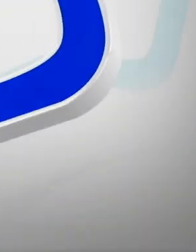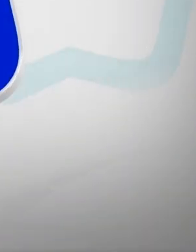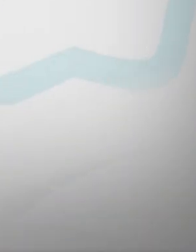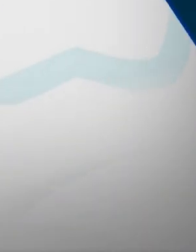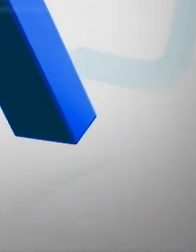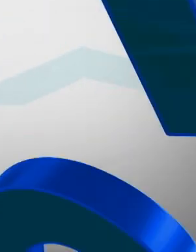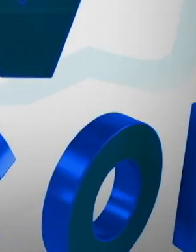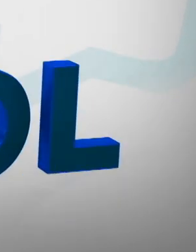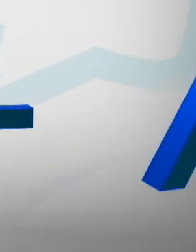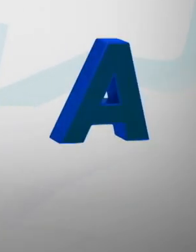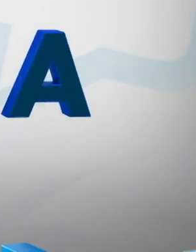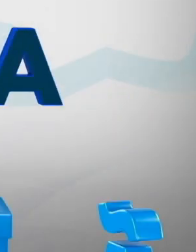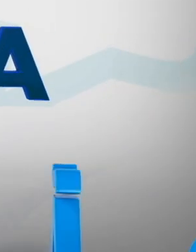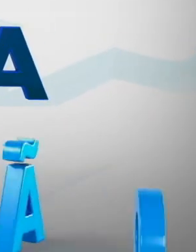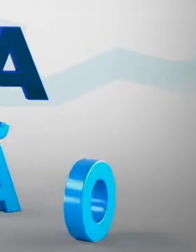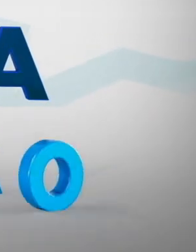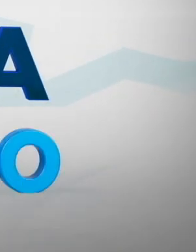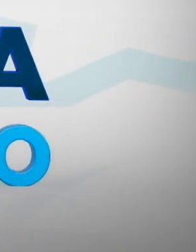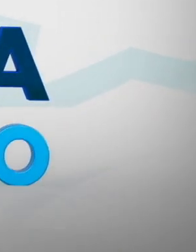Tchau. Tchau. Tchau.